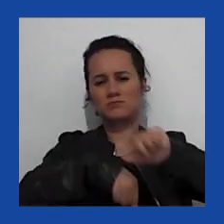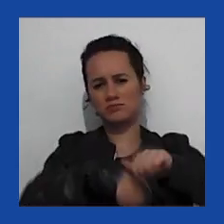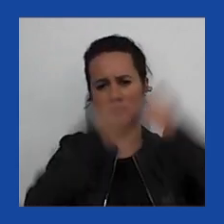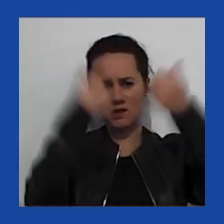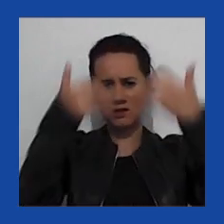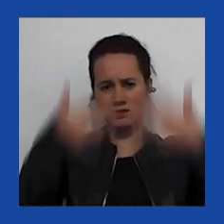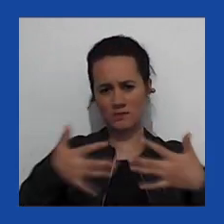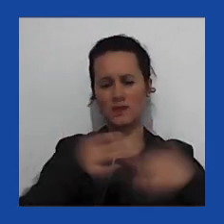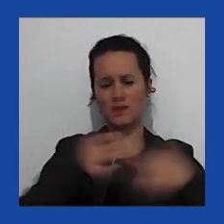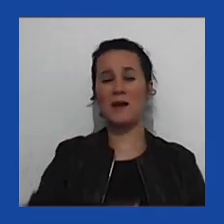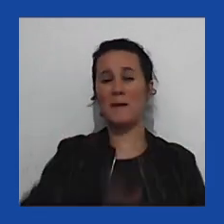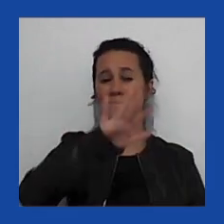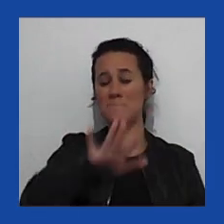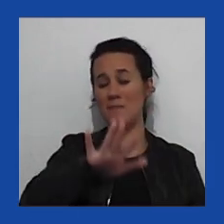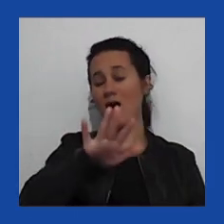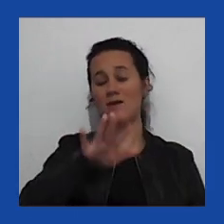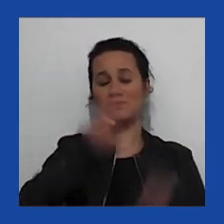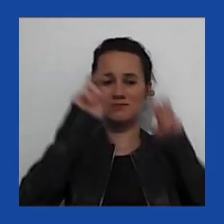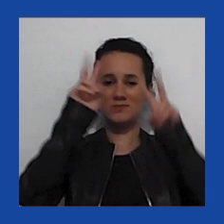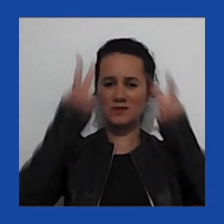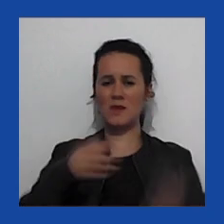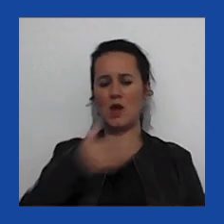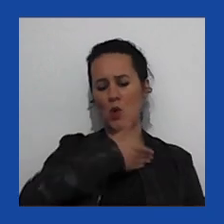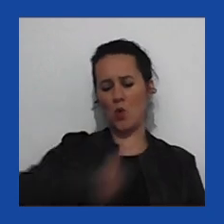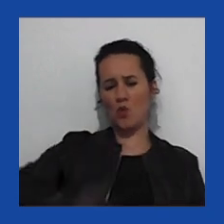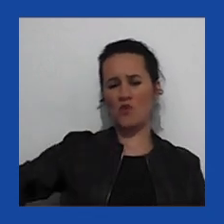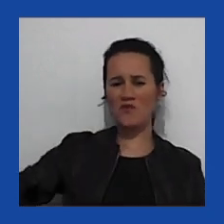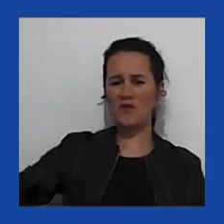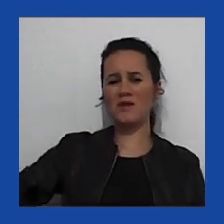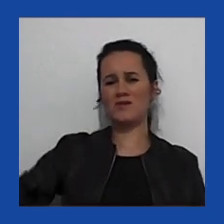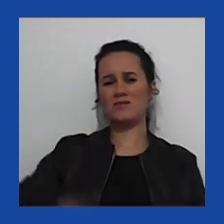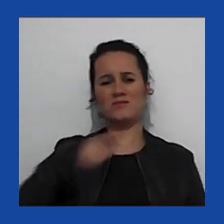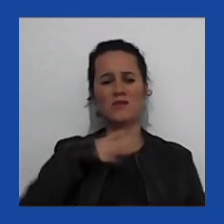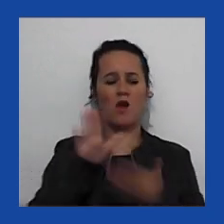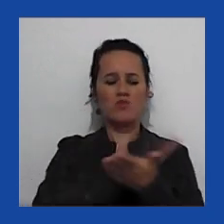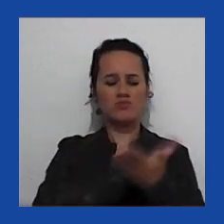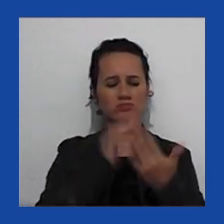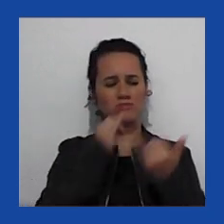movimentos, figuras, partidos e governos têm algumas semelhanças.